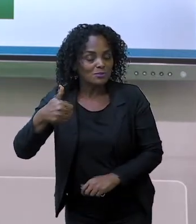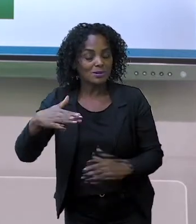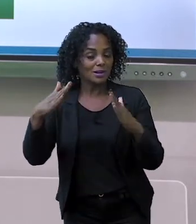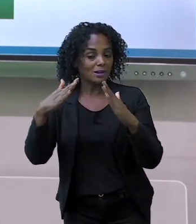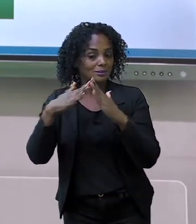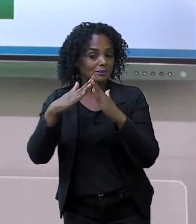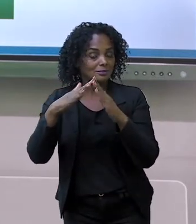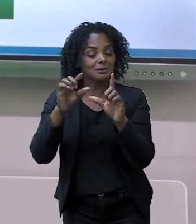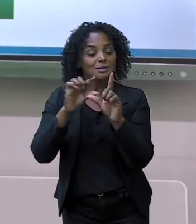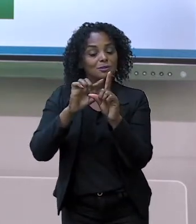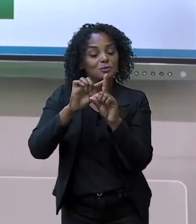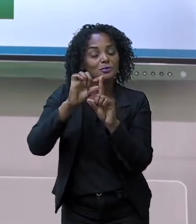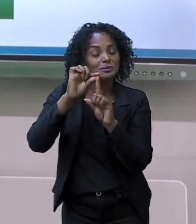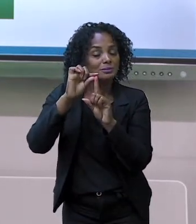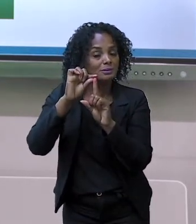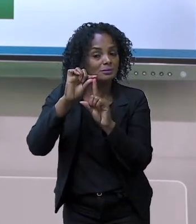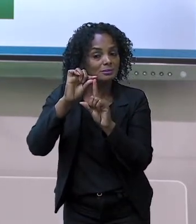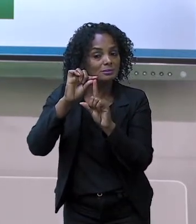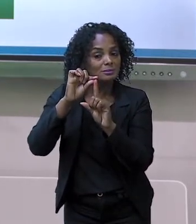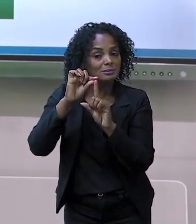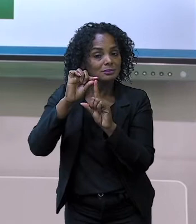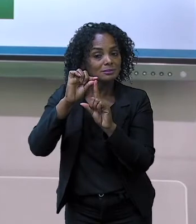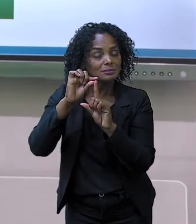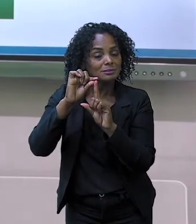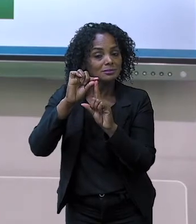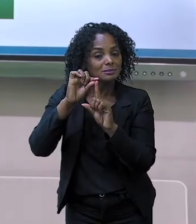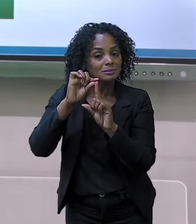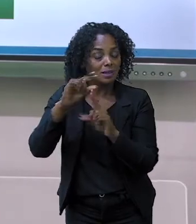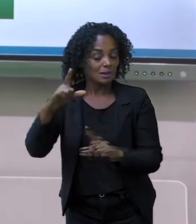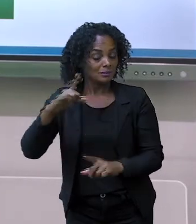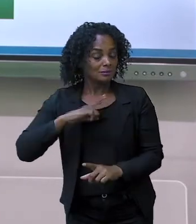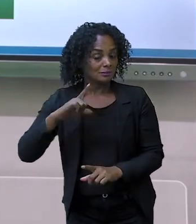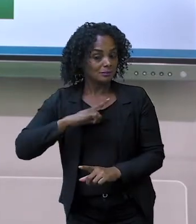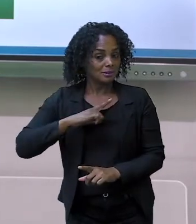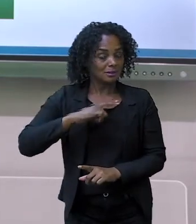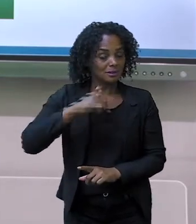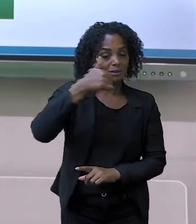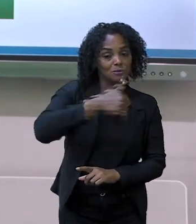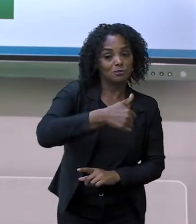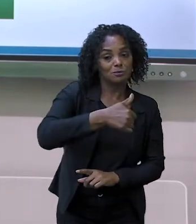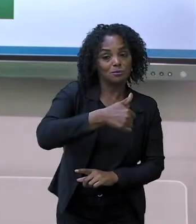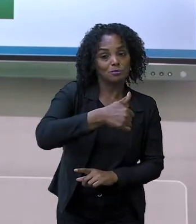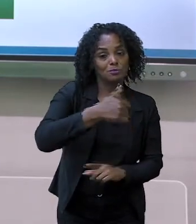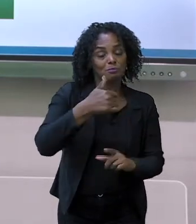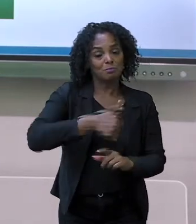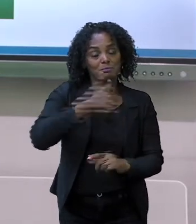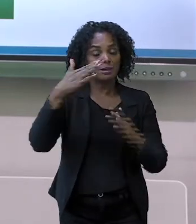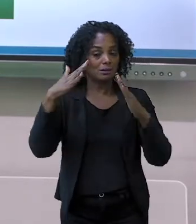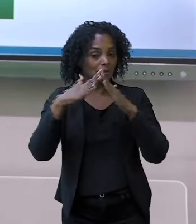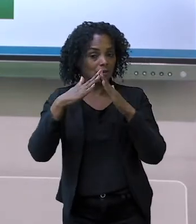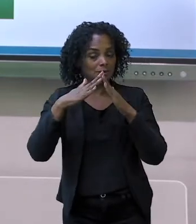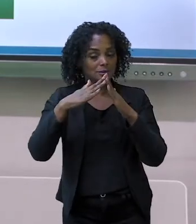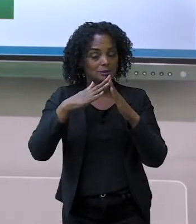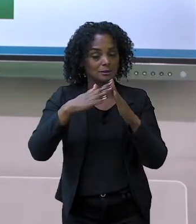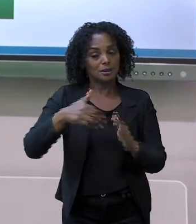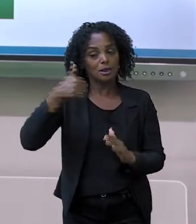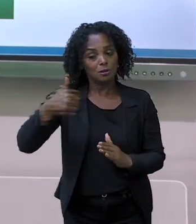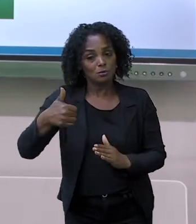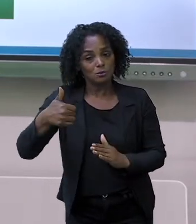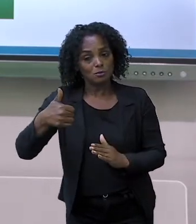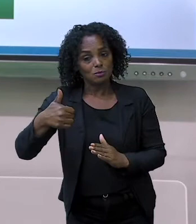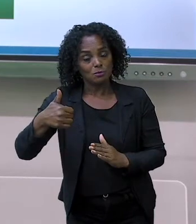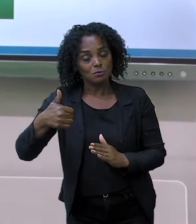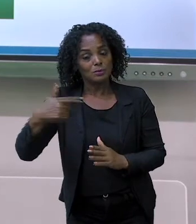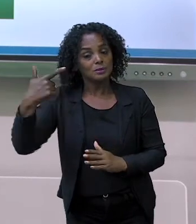Dez. Então, um aqui e um aqui ficou onze. Ou seja, uma